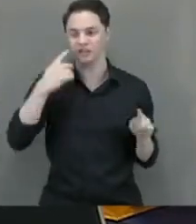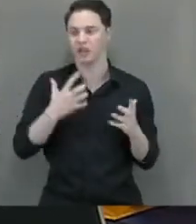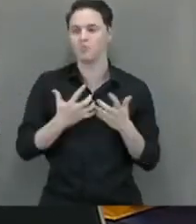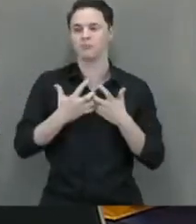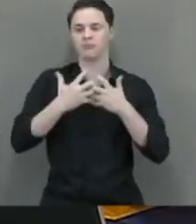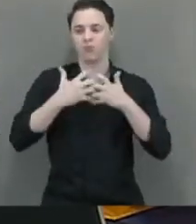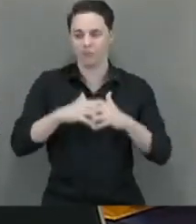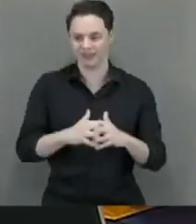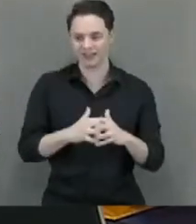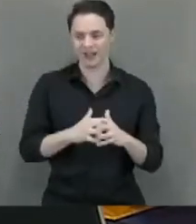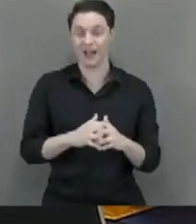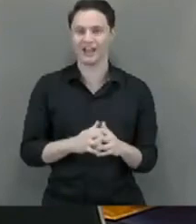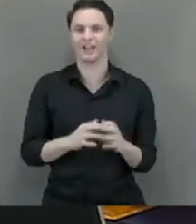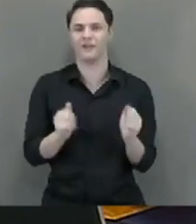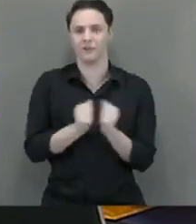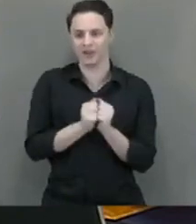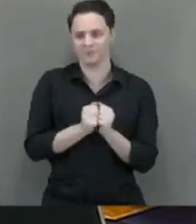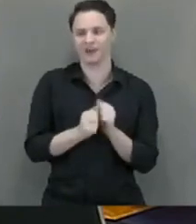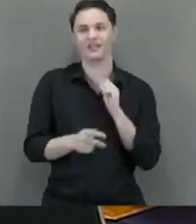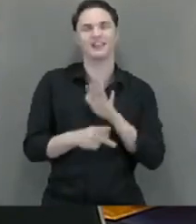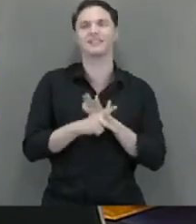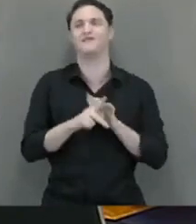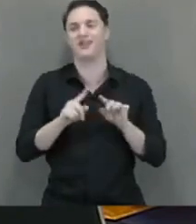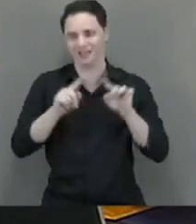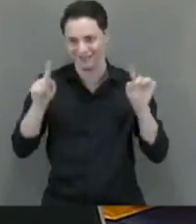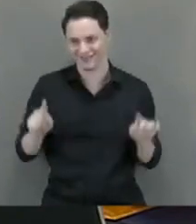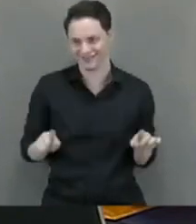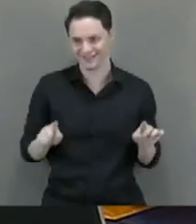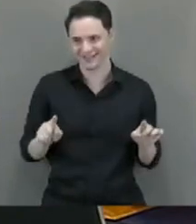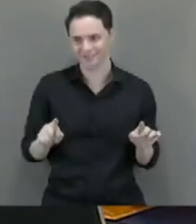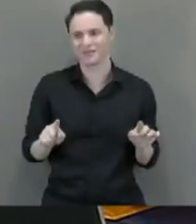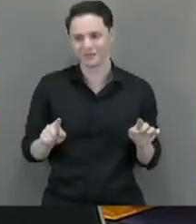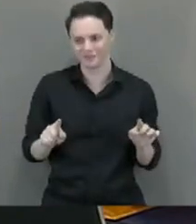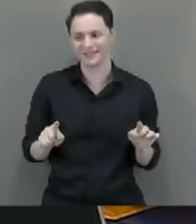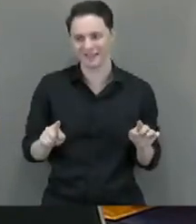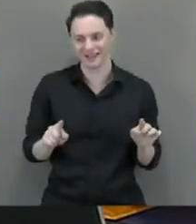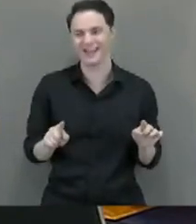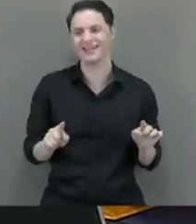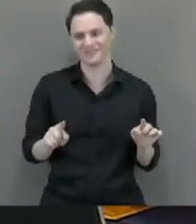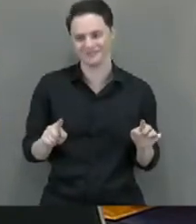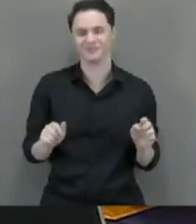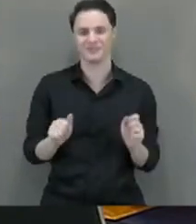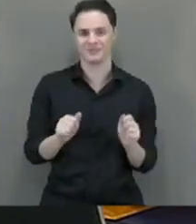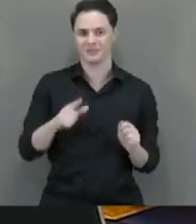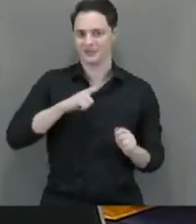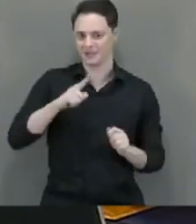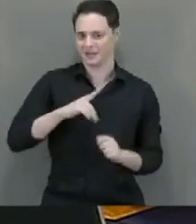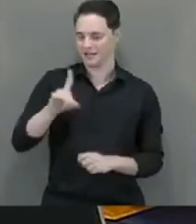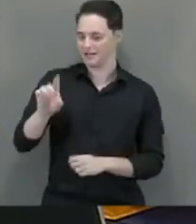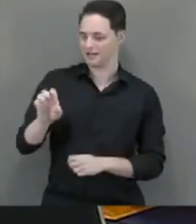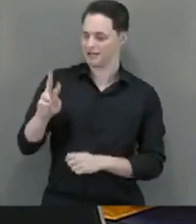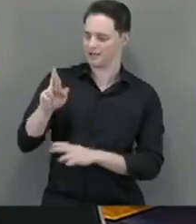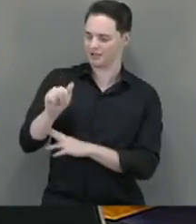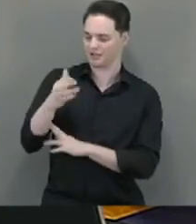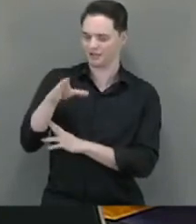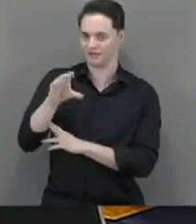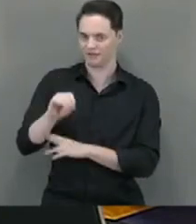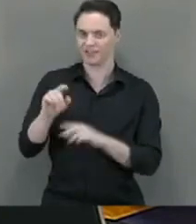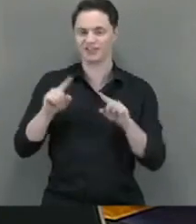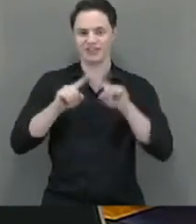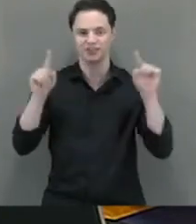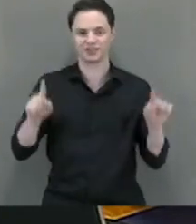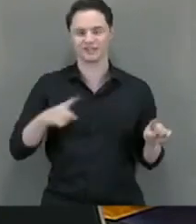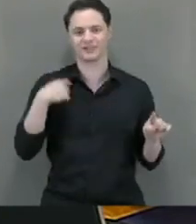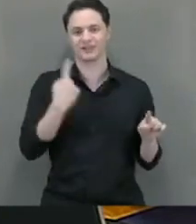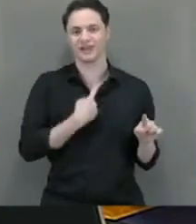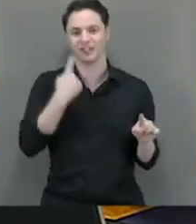privativa de liberdade imposta ao condenado, também chamado de detração, é previsto